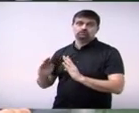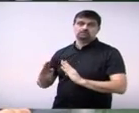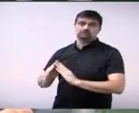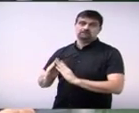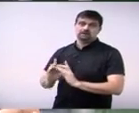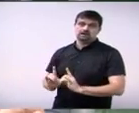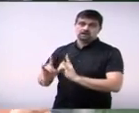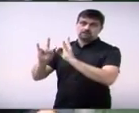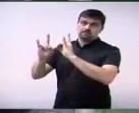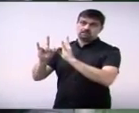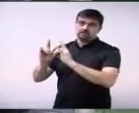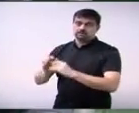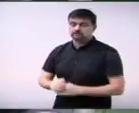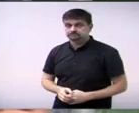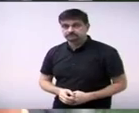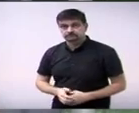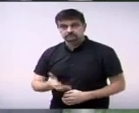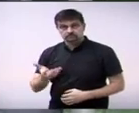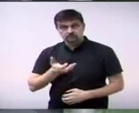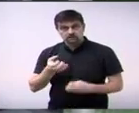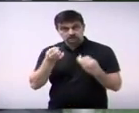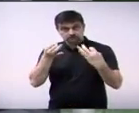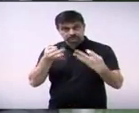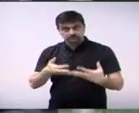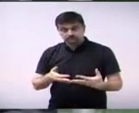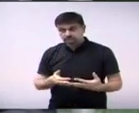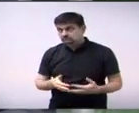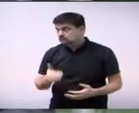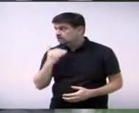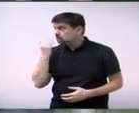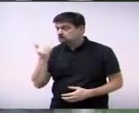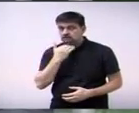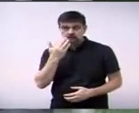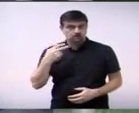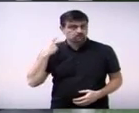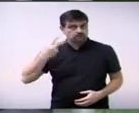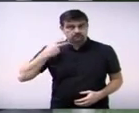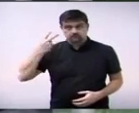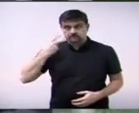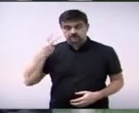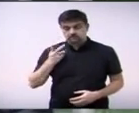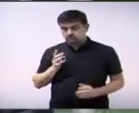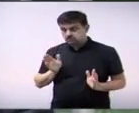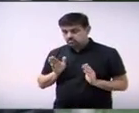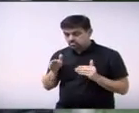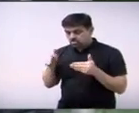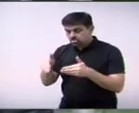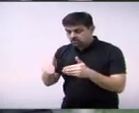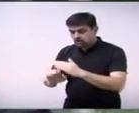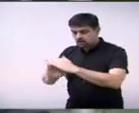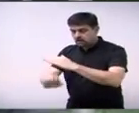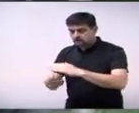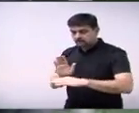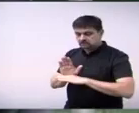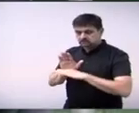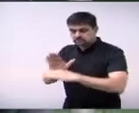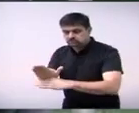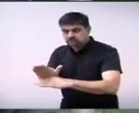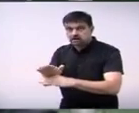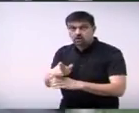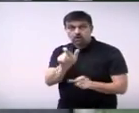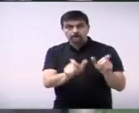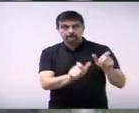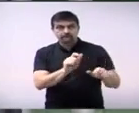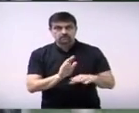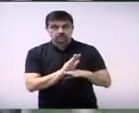agora eu quero dizer aqui, ninguém está legislando para este ou aquele. Agora, a Câmara